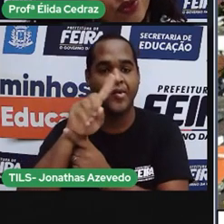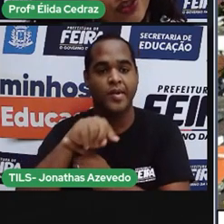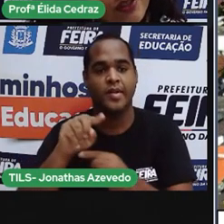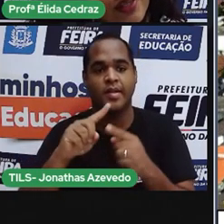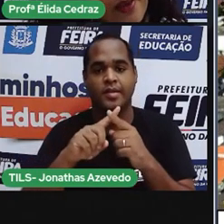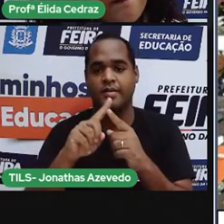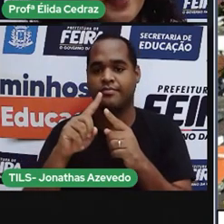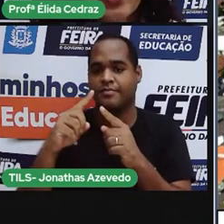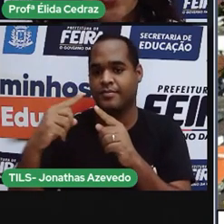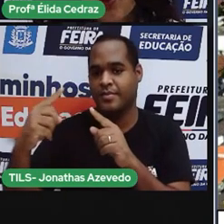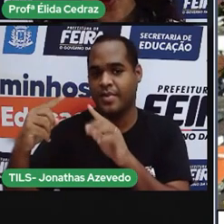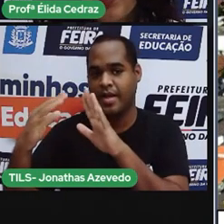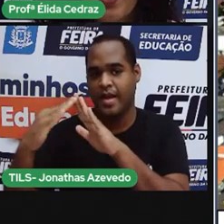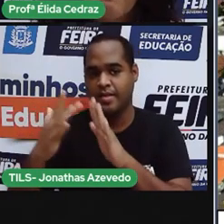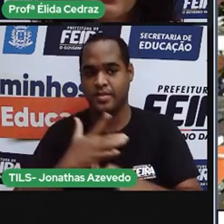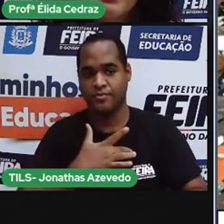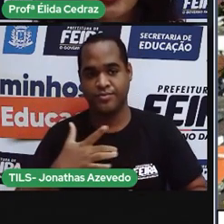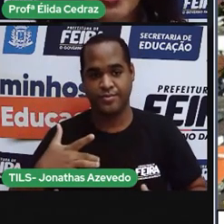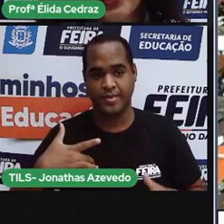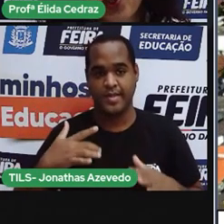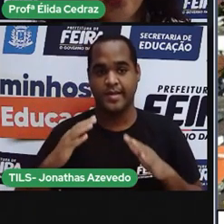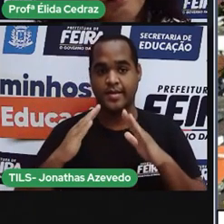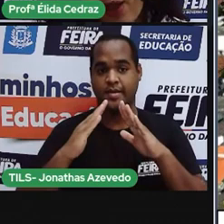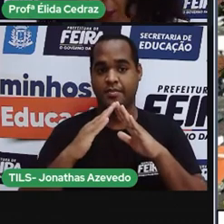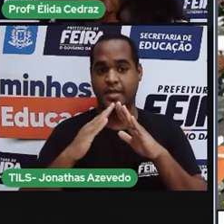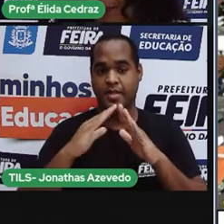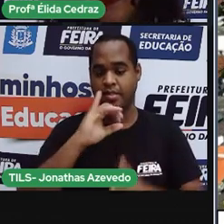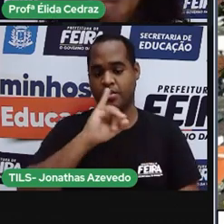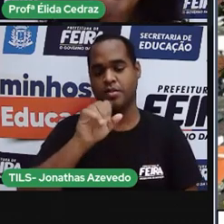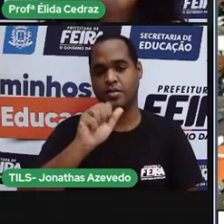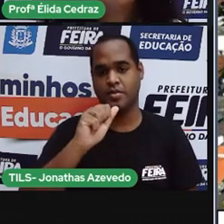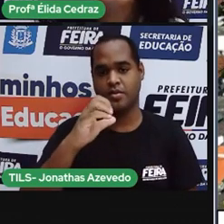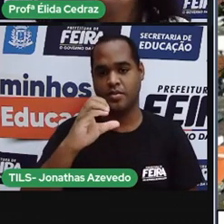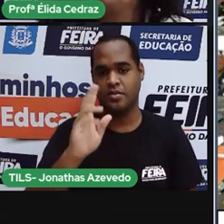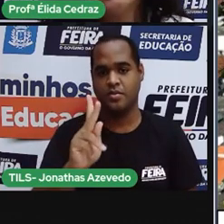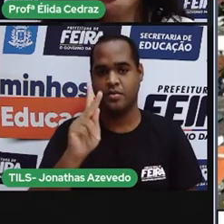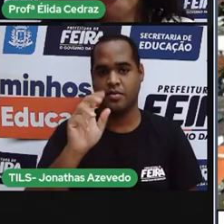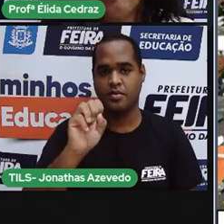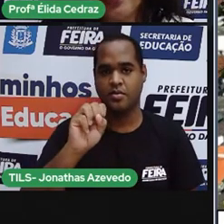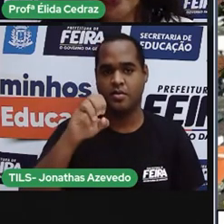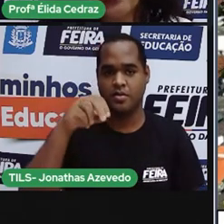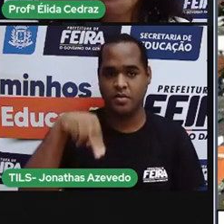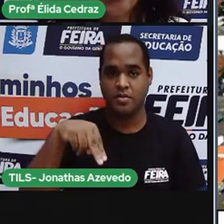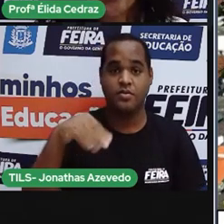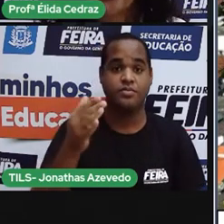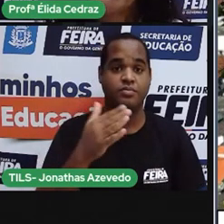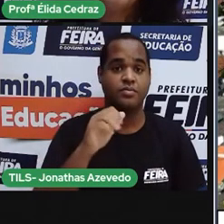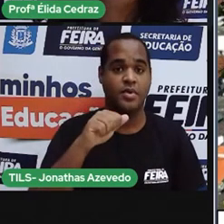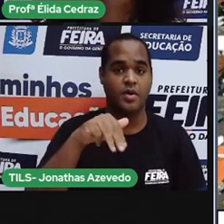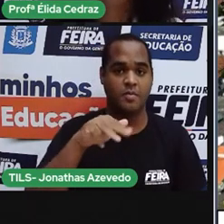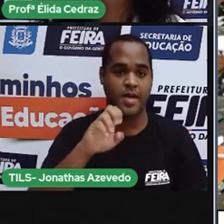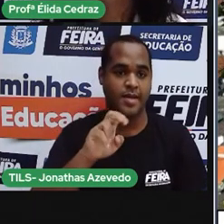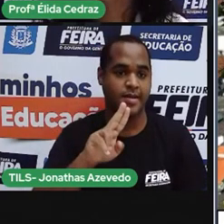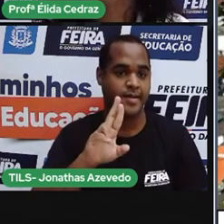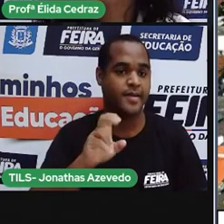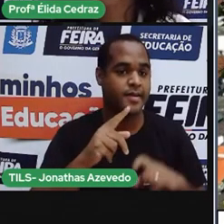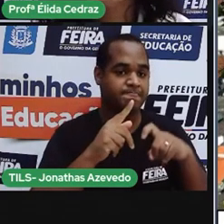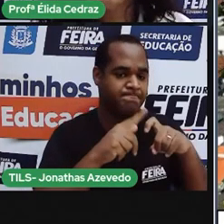saúde, mas o nome é Papa Jackson da Maluta, que era um mestre, era um doceano,